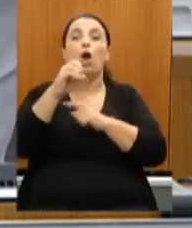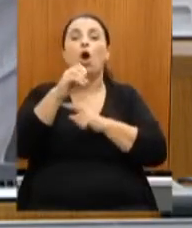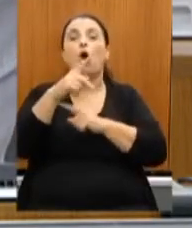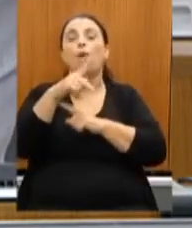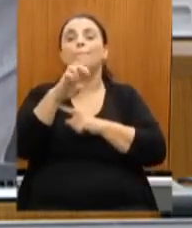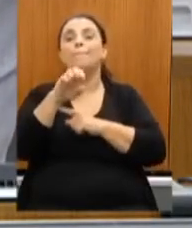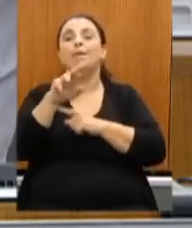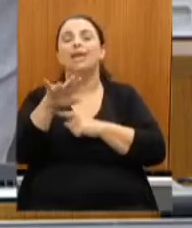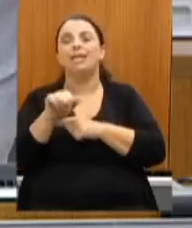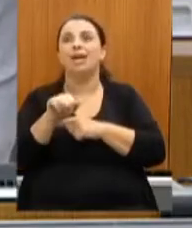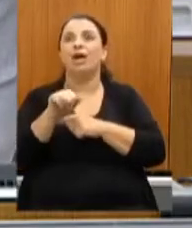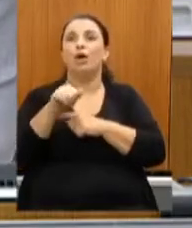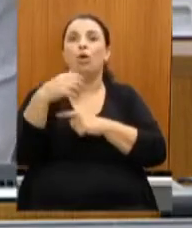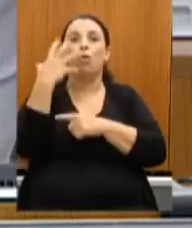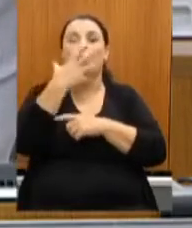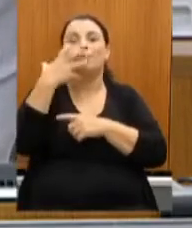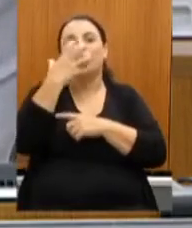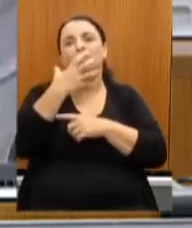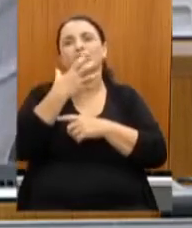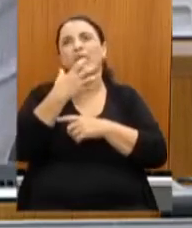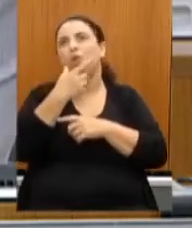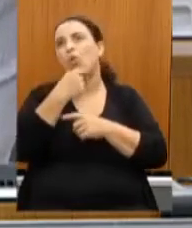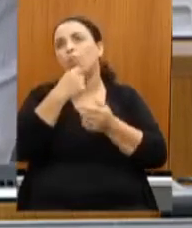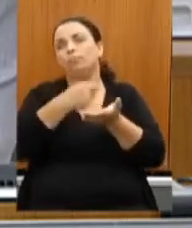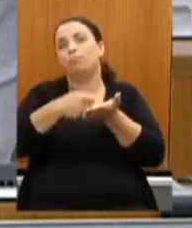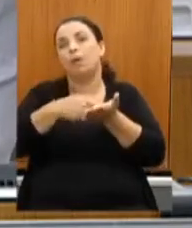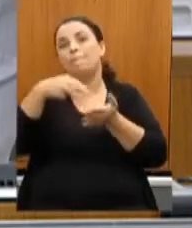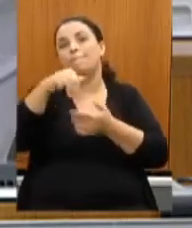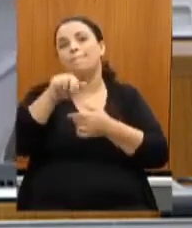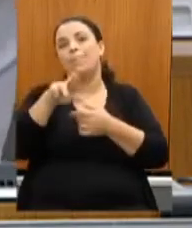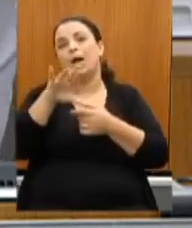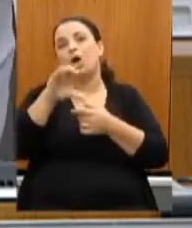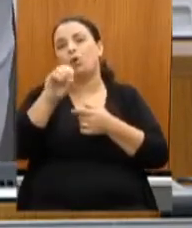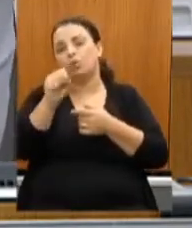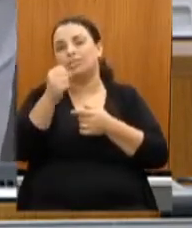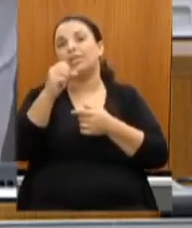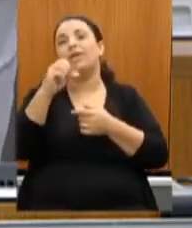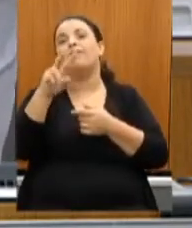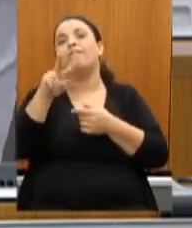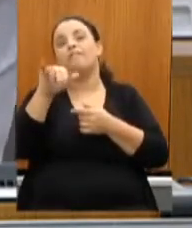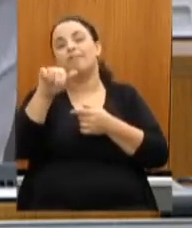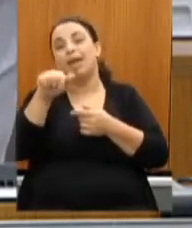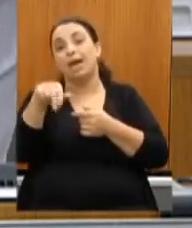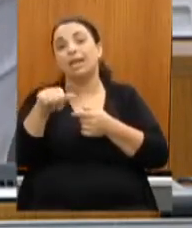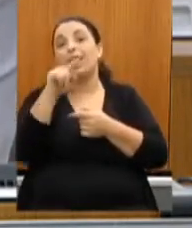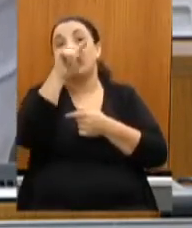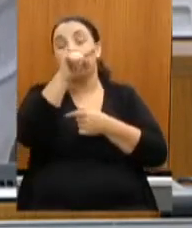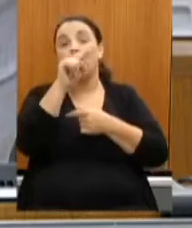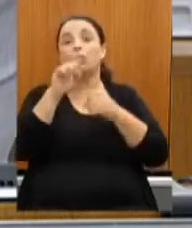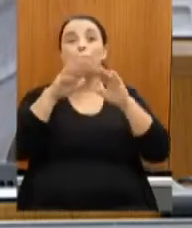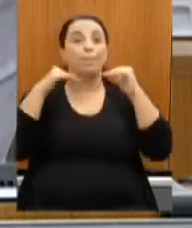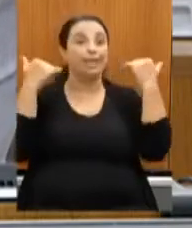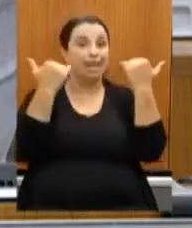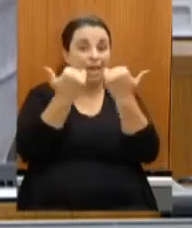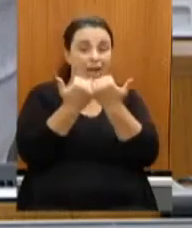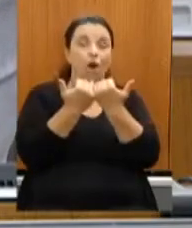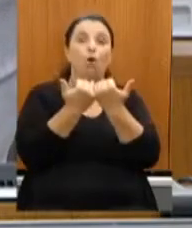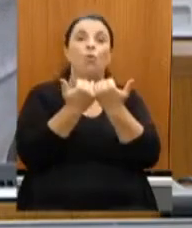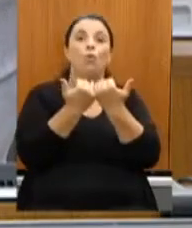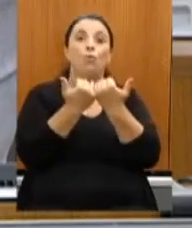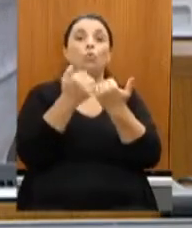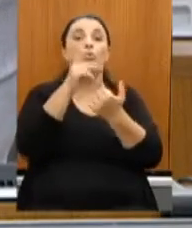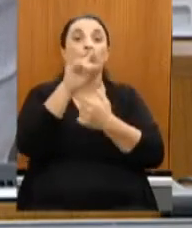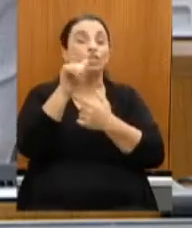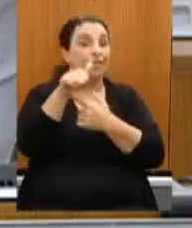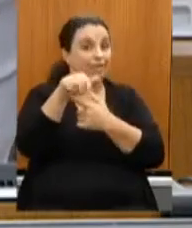marcos viana no mineirão também que a gente lotar o mineirão para comemorar os 300 anos de minas no dia